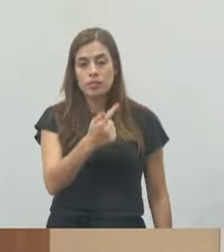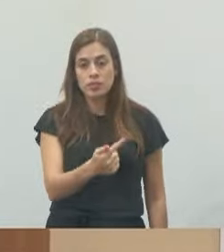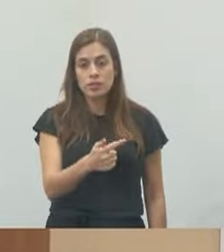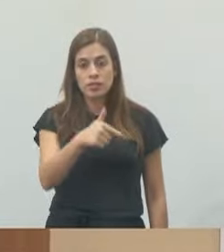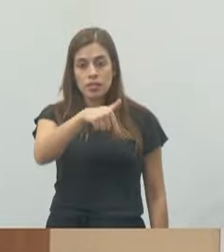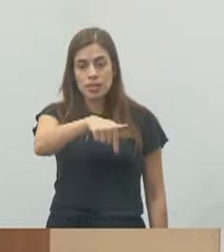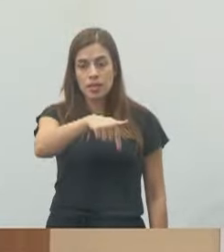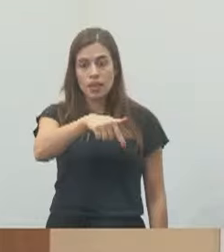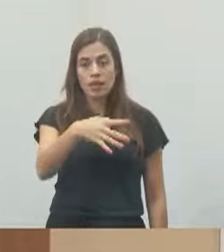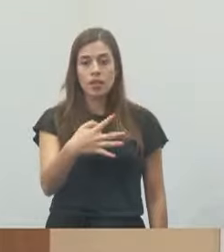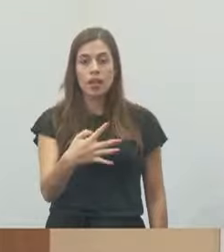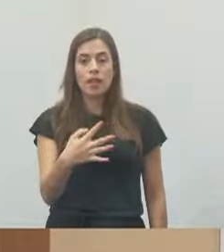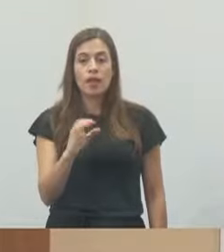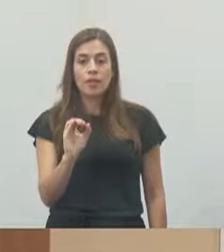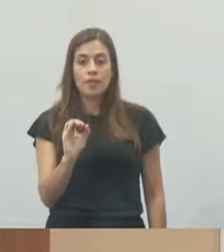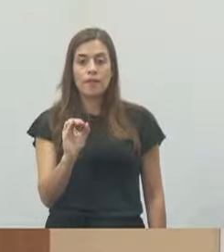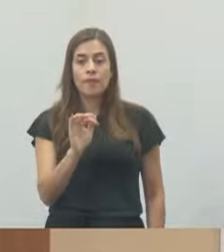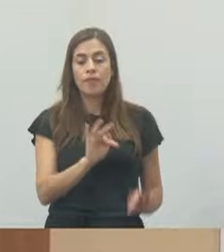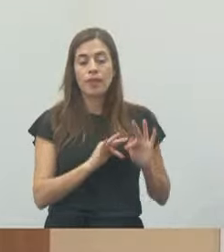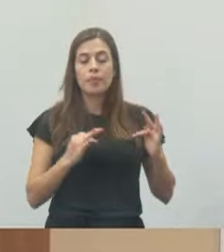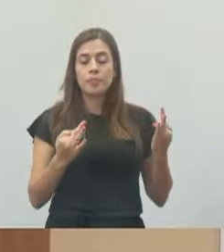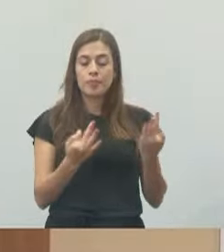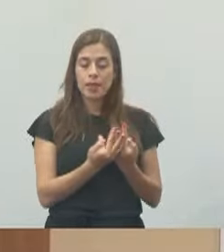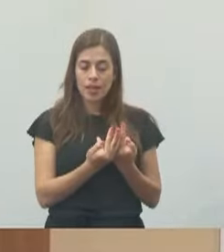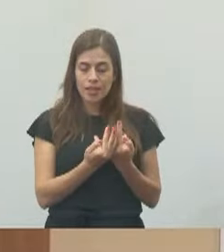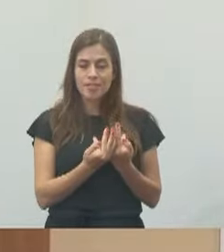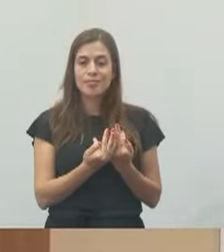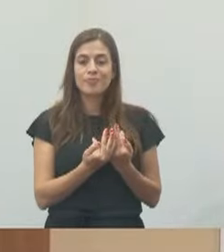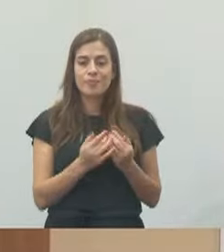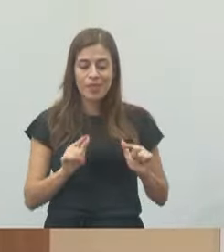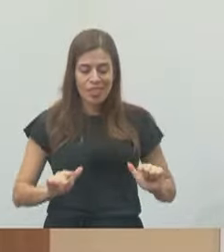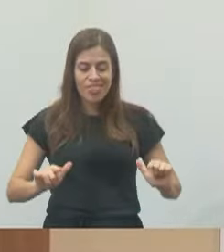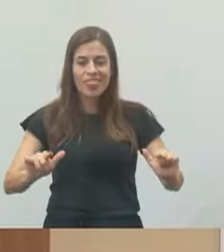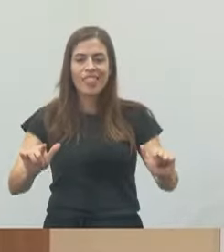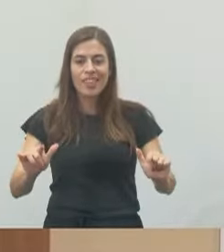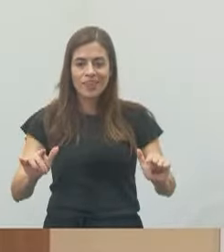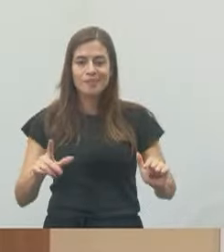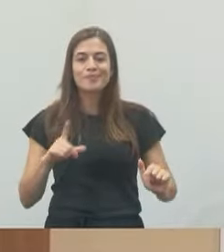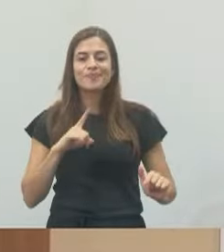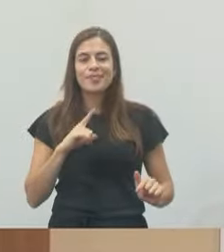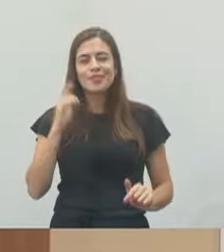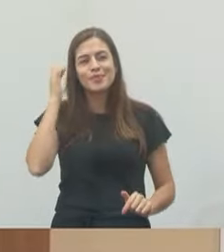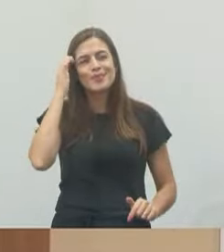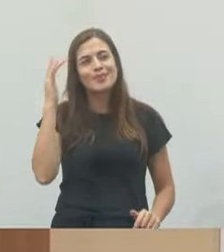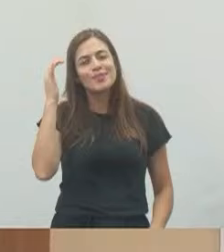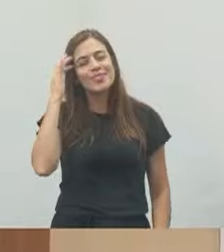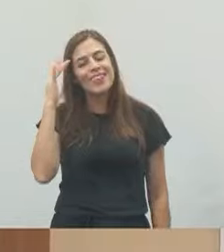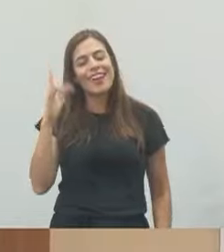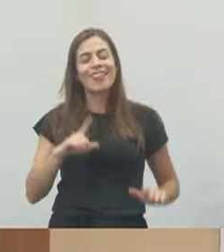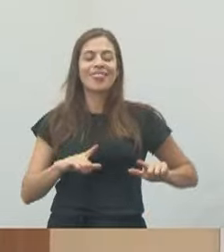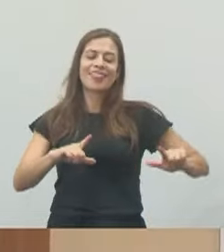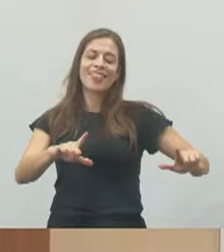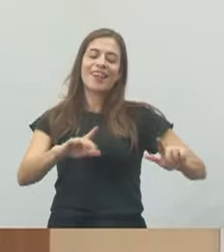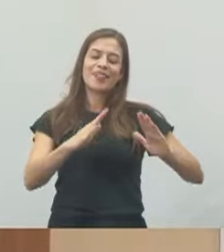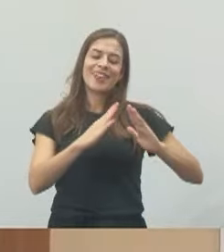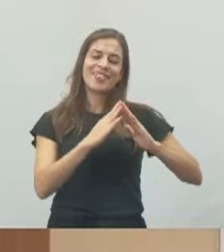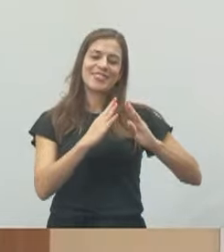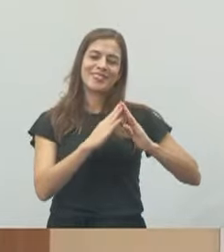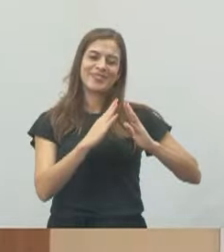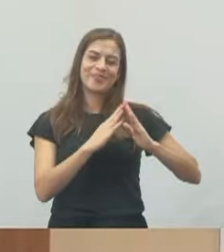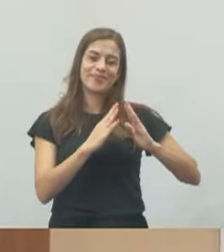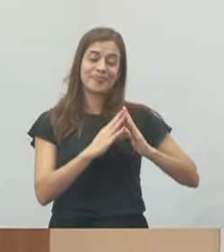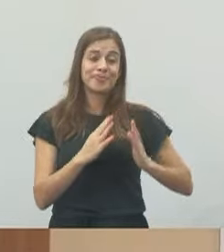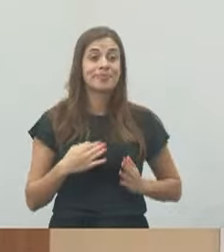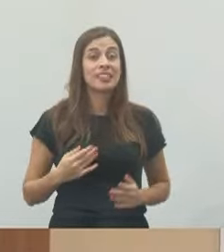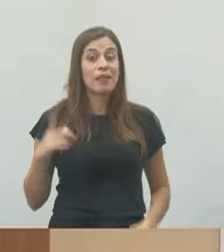famílias beneficiadas com a sua tão sonhada escritura. Então, é um